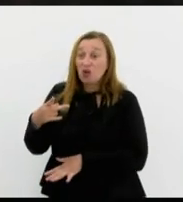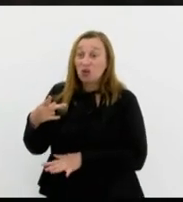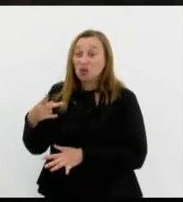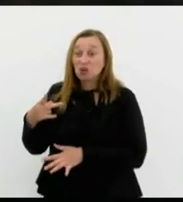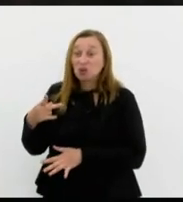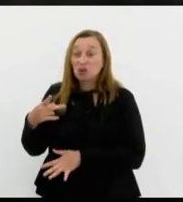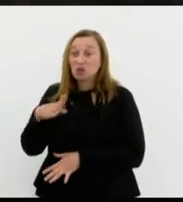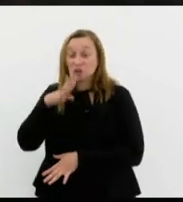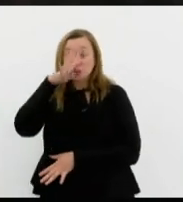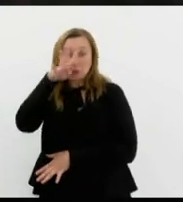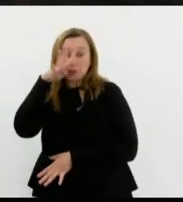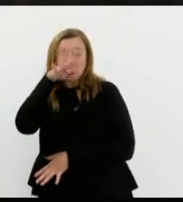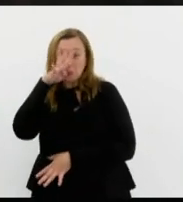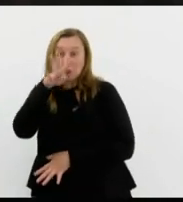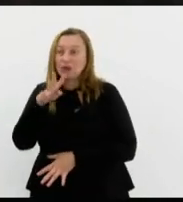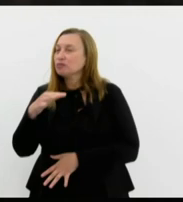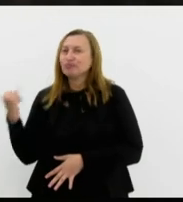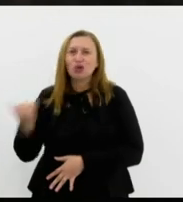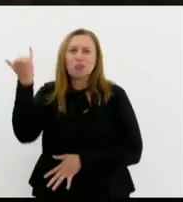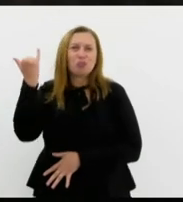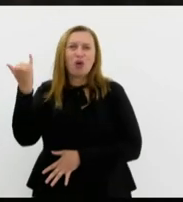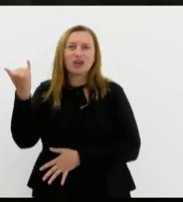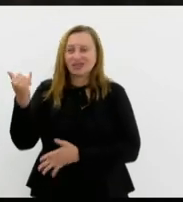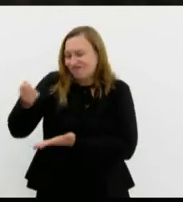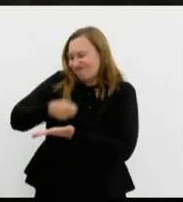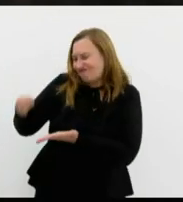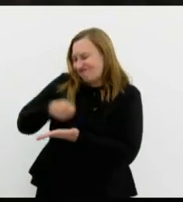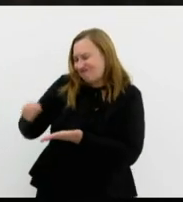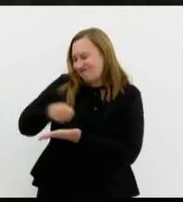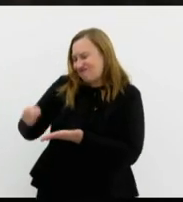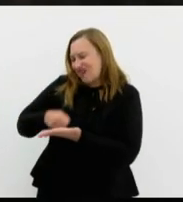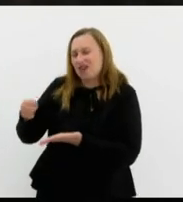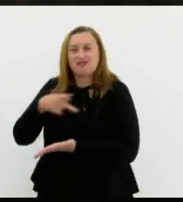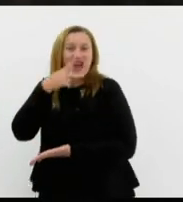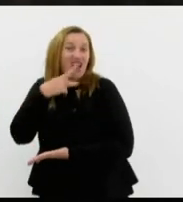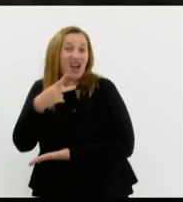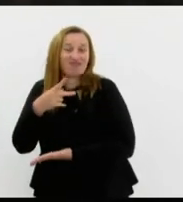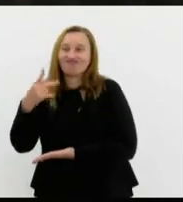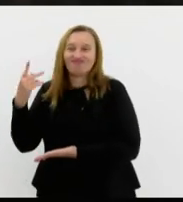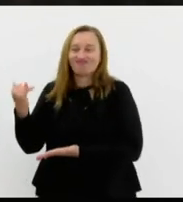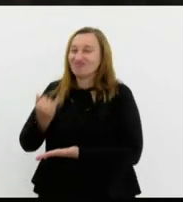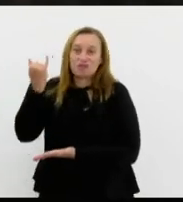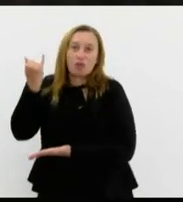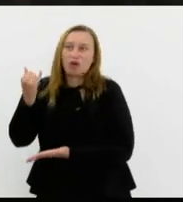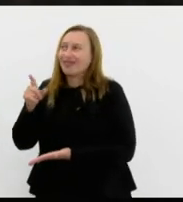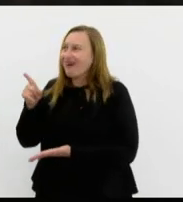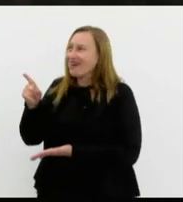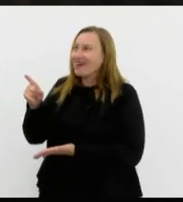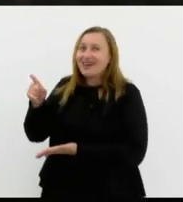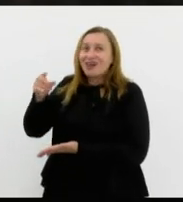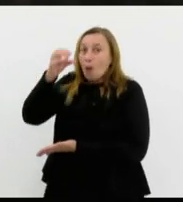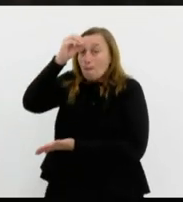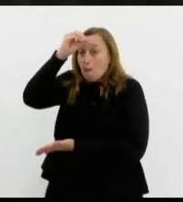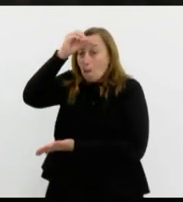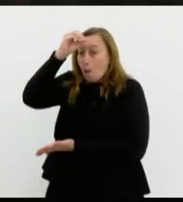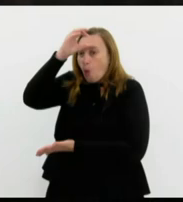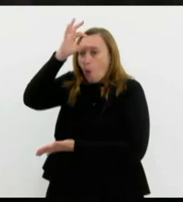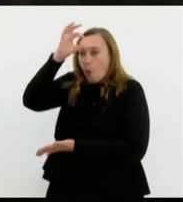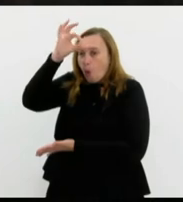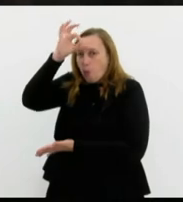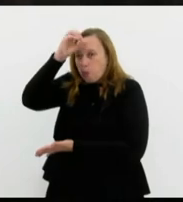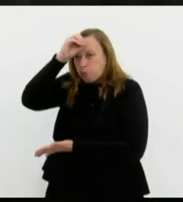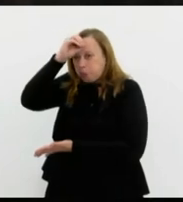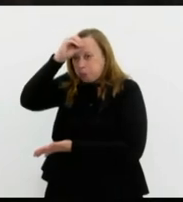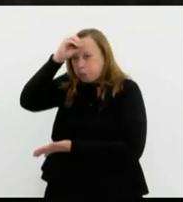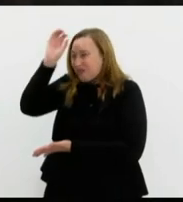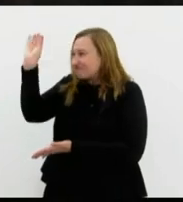importa de improviso escrito dali não sai nada talvez porque ele